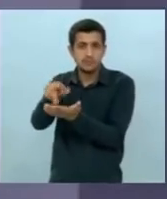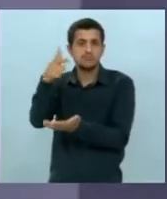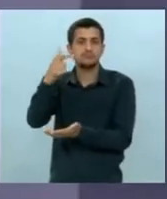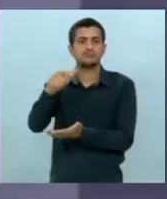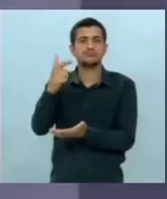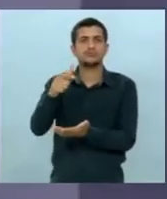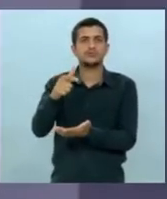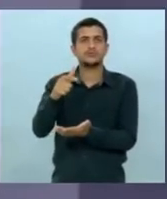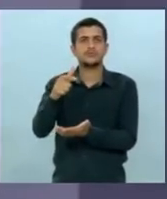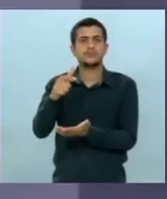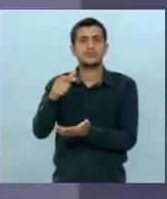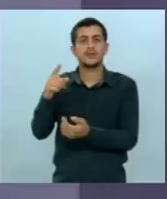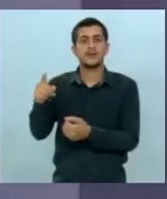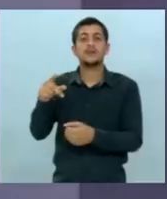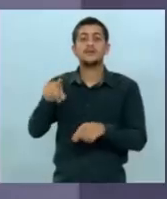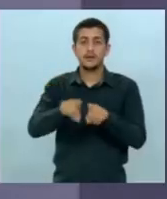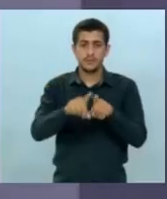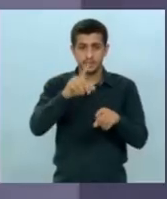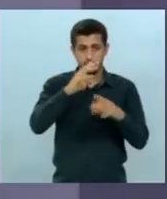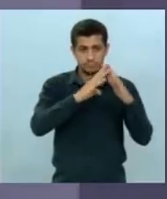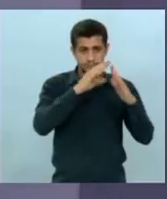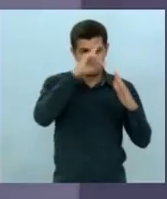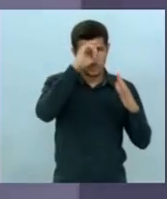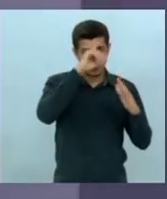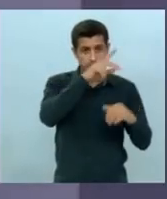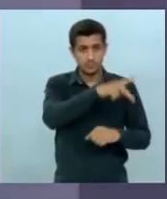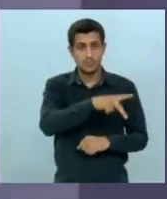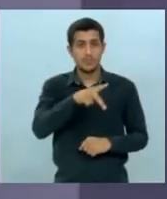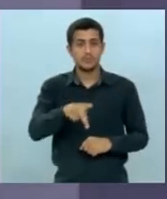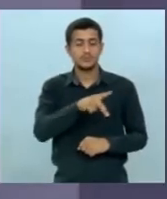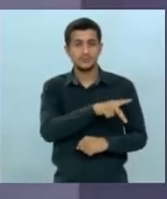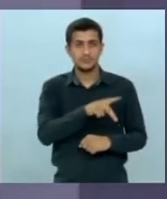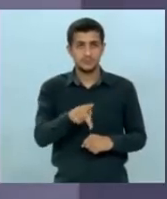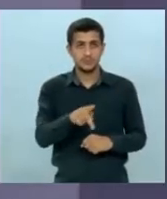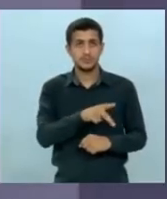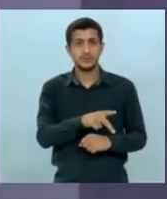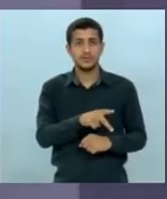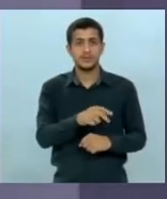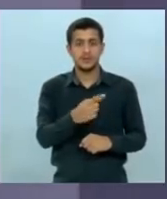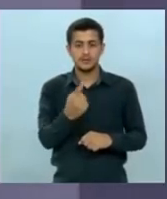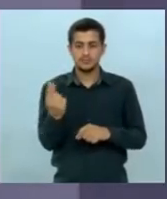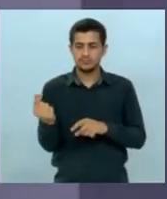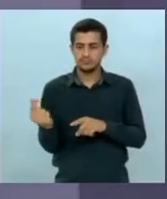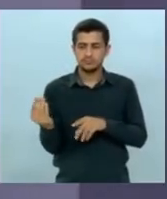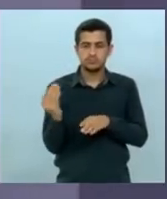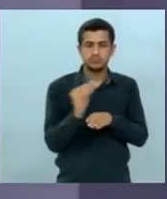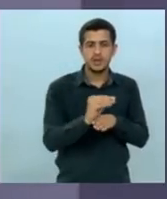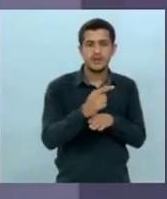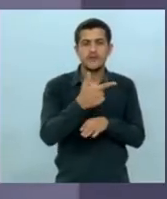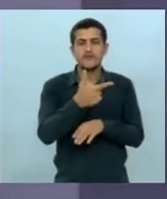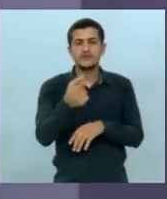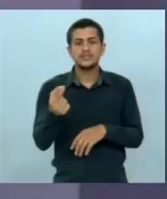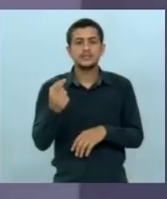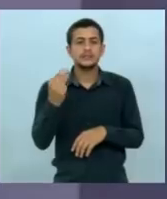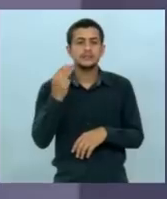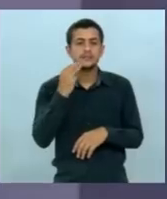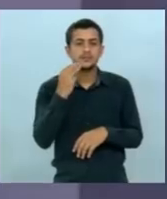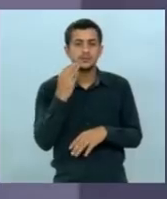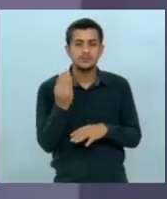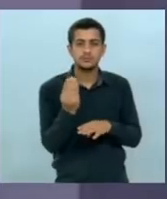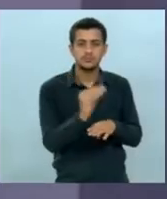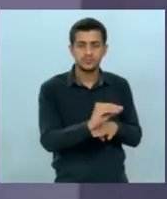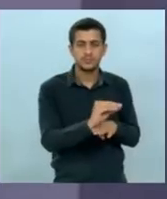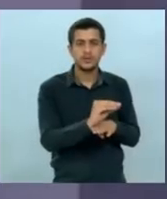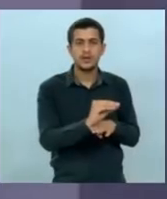não fez o hospital de Ponta Porão por exemplo você deu um investimento lá de mais de 20 milhões de reais e em